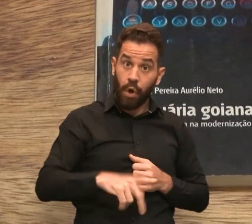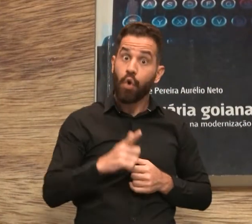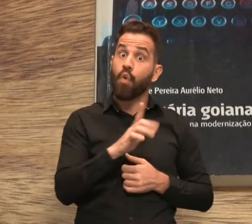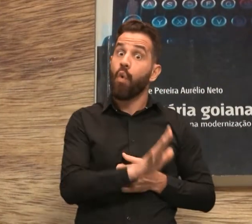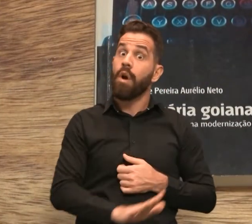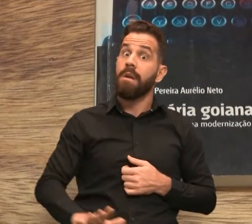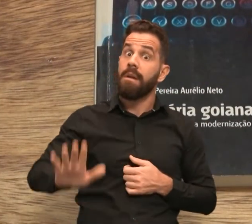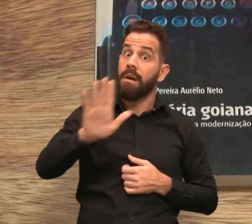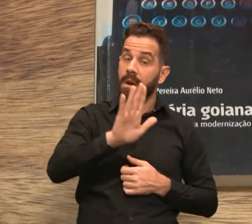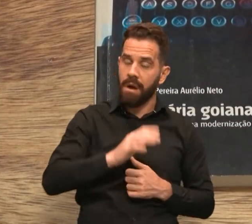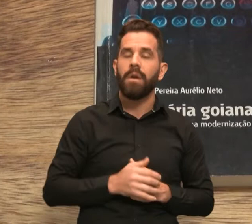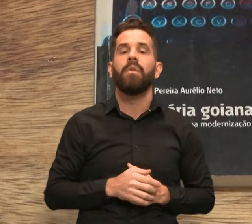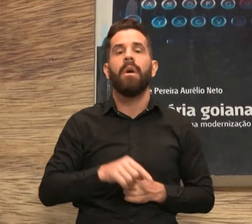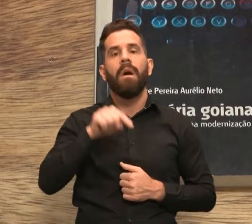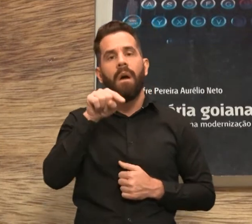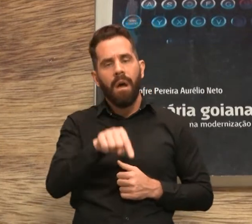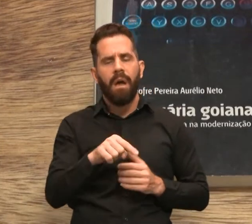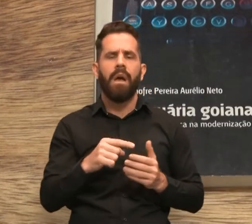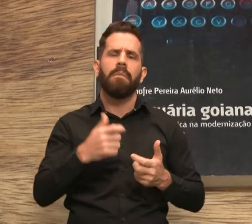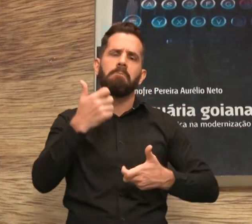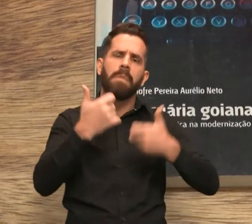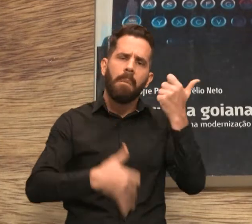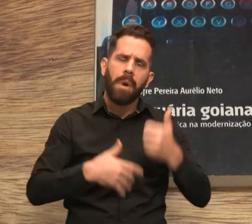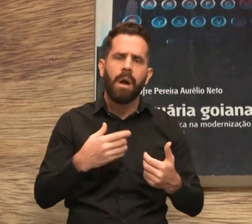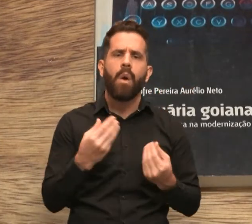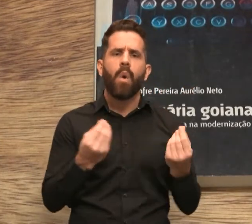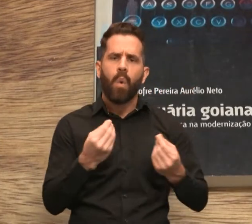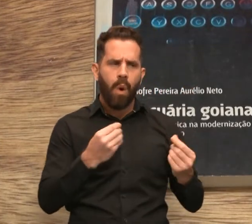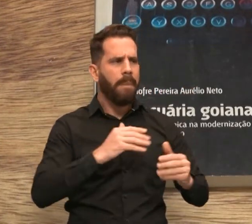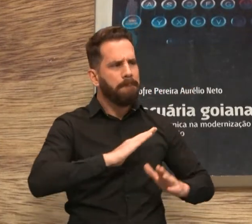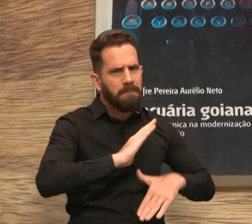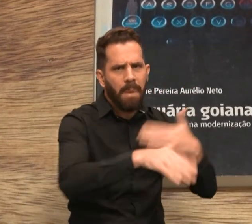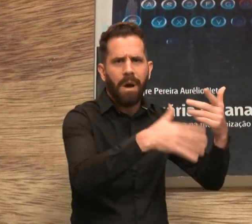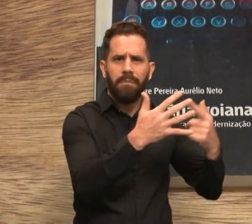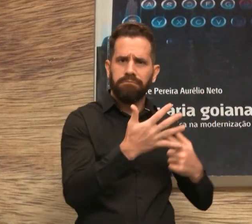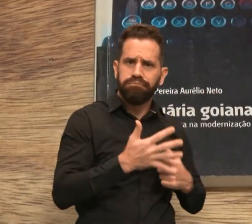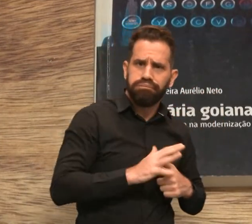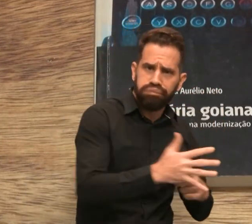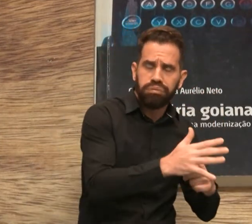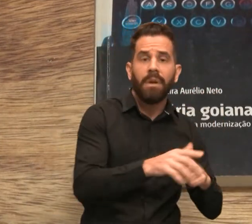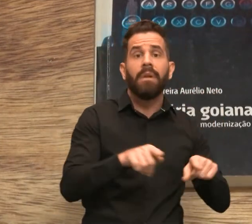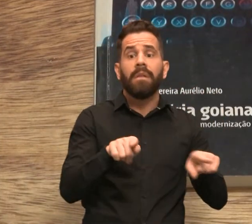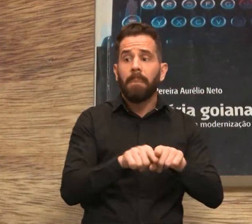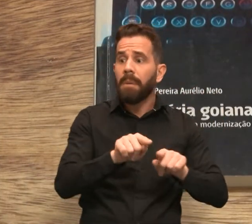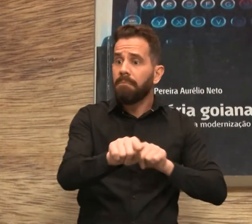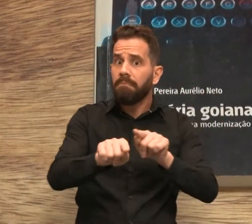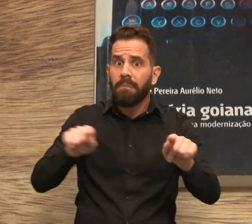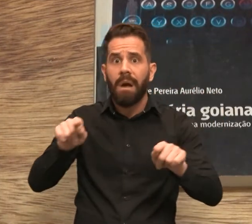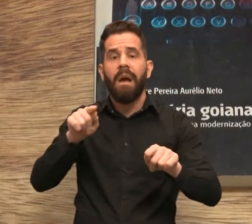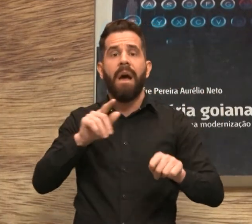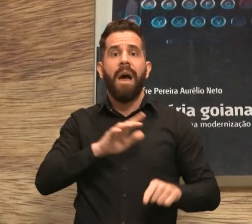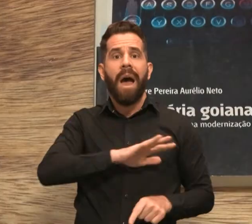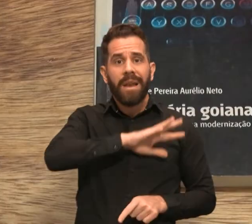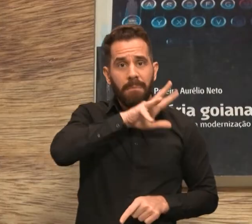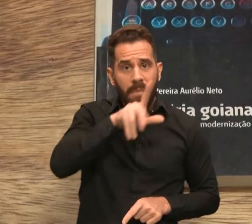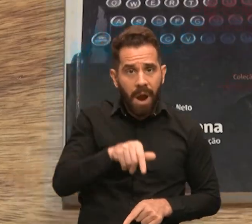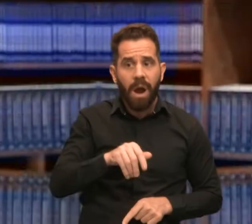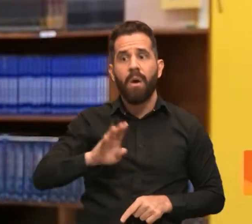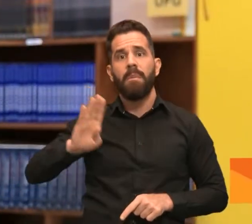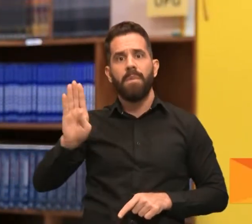também trata da modernização em níveis mecânico, biológico e nas práticas de gestão e manejo.